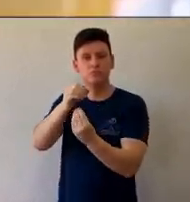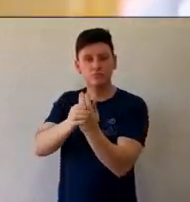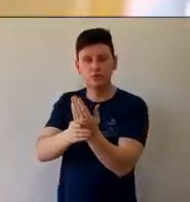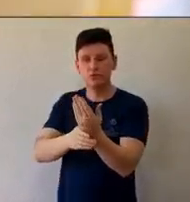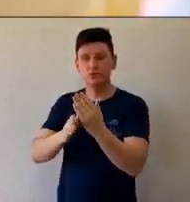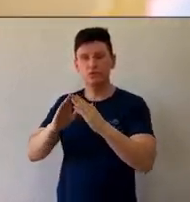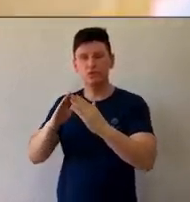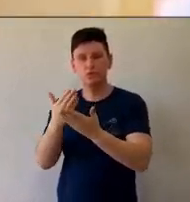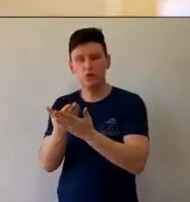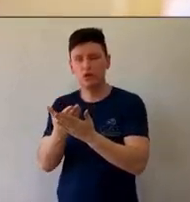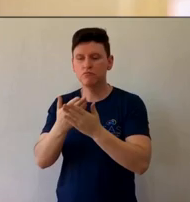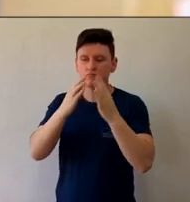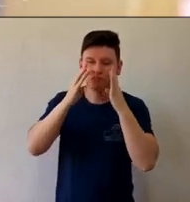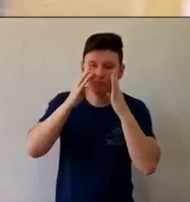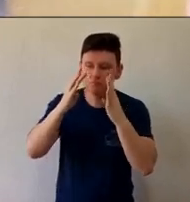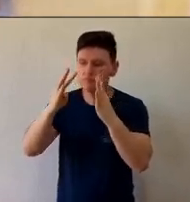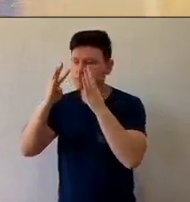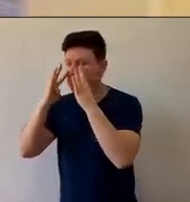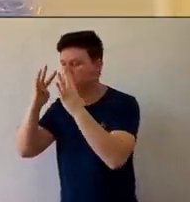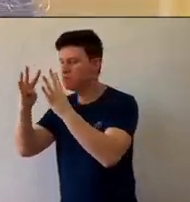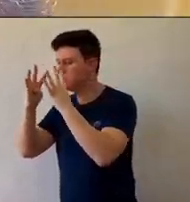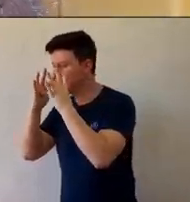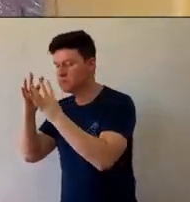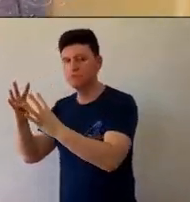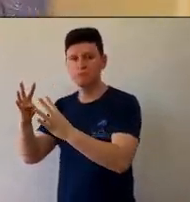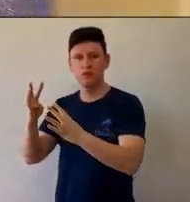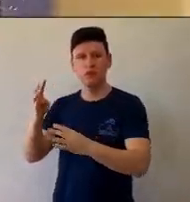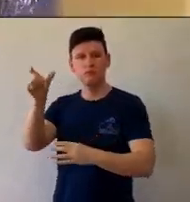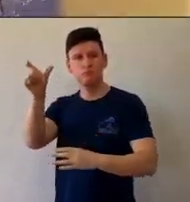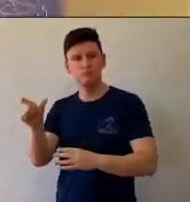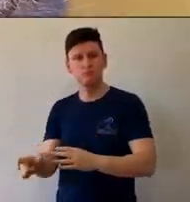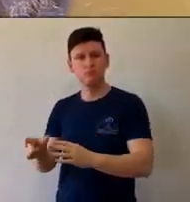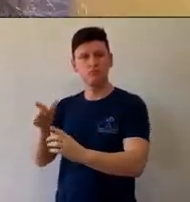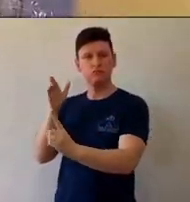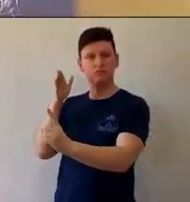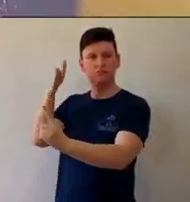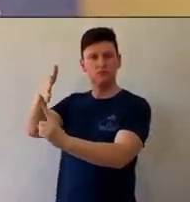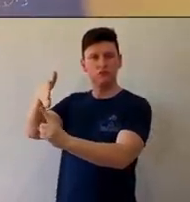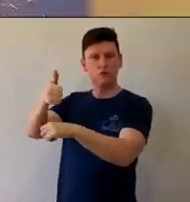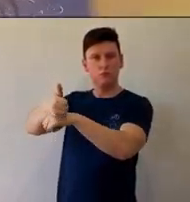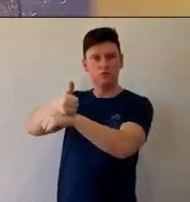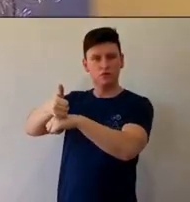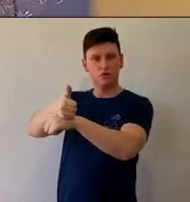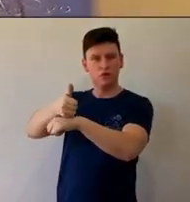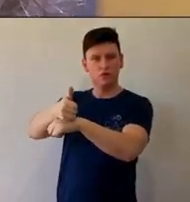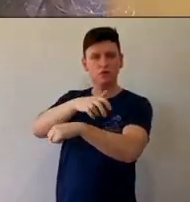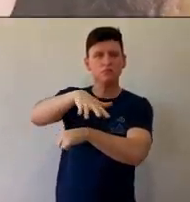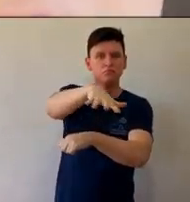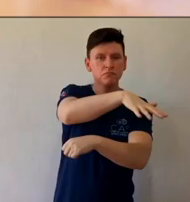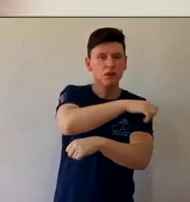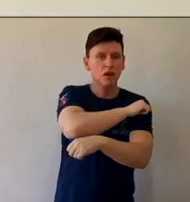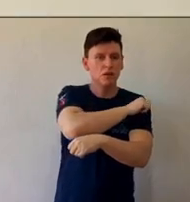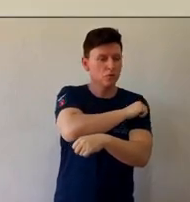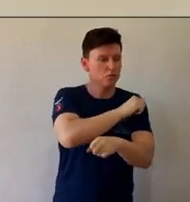terão um profissional de referência, que receberá formação para realizar a escuta e o acolhimento dos estudantes.